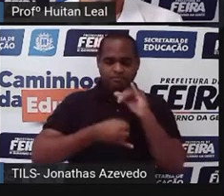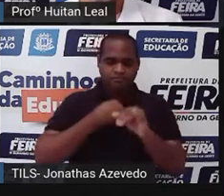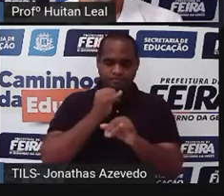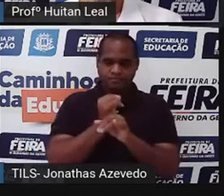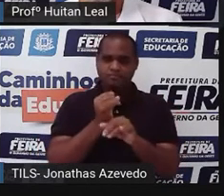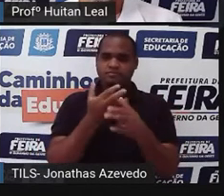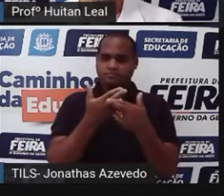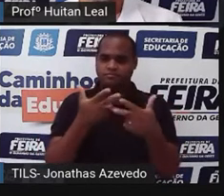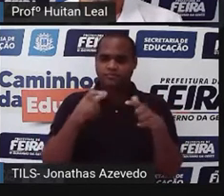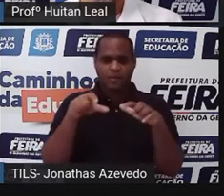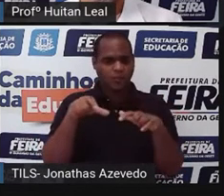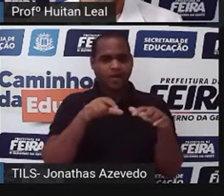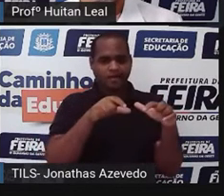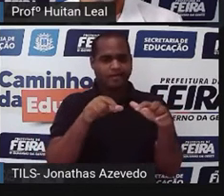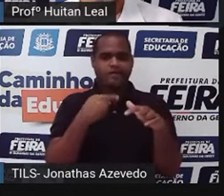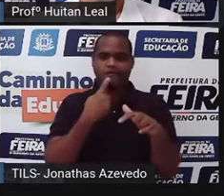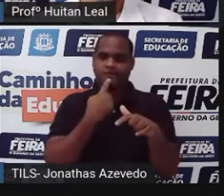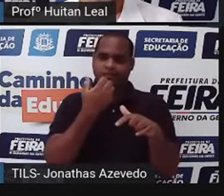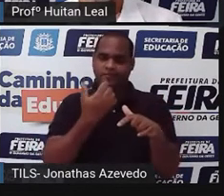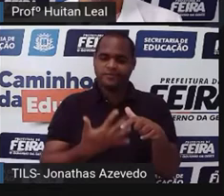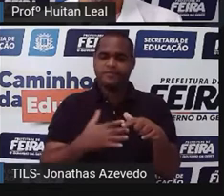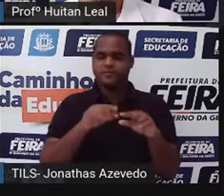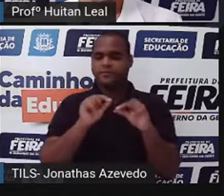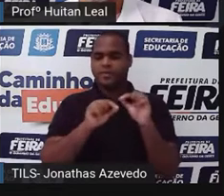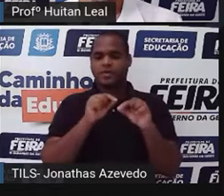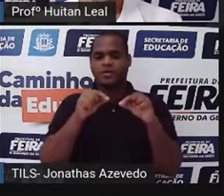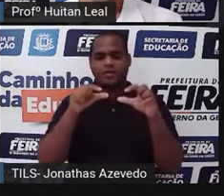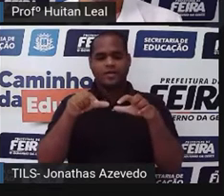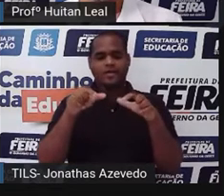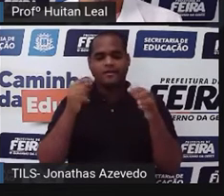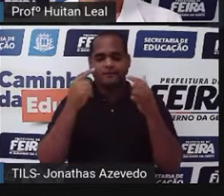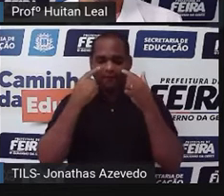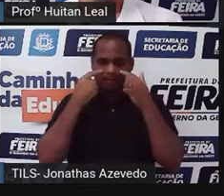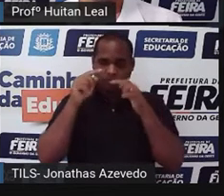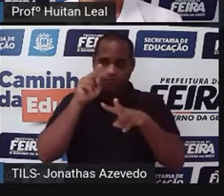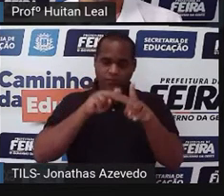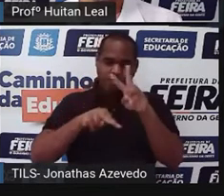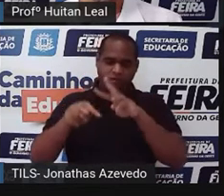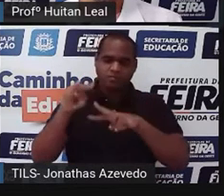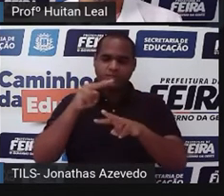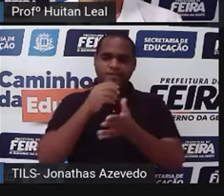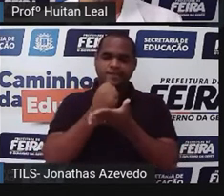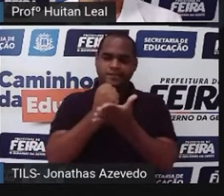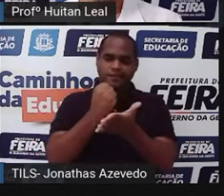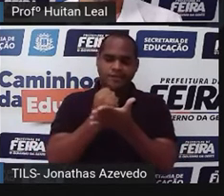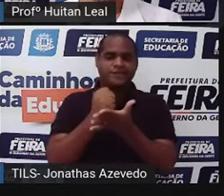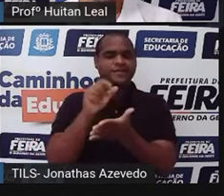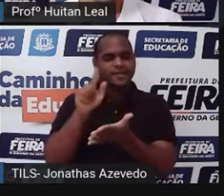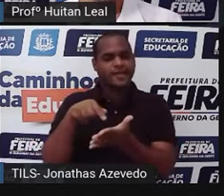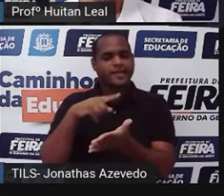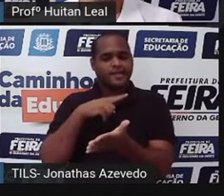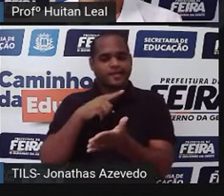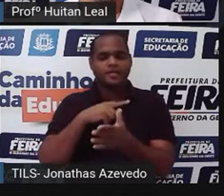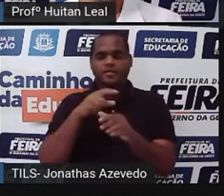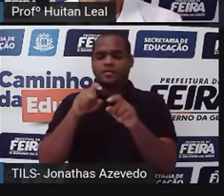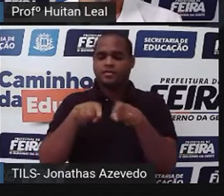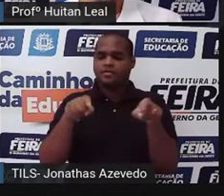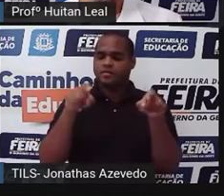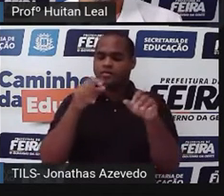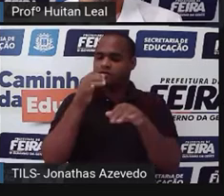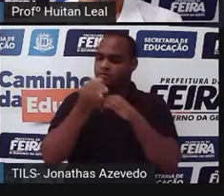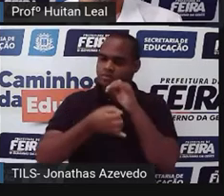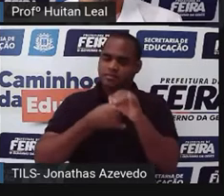considerada um lugar, como eu já falei, lugar virtual, mas o suporte da revista, por exemplo, é um site de um